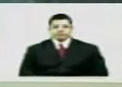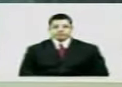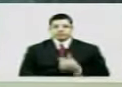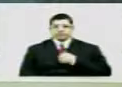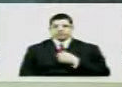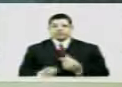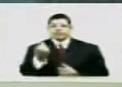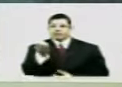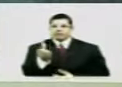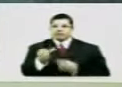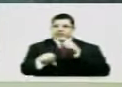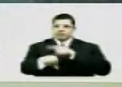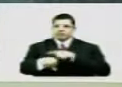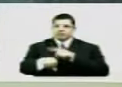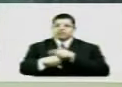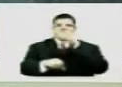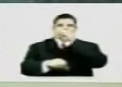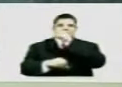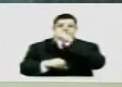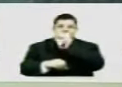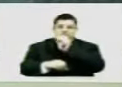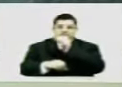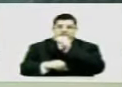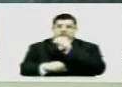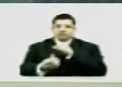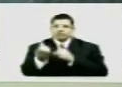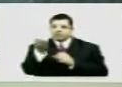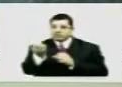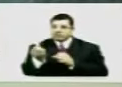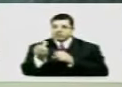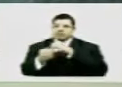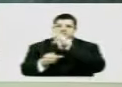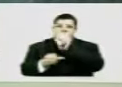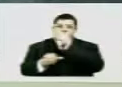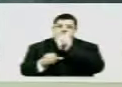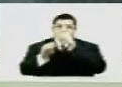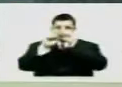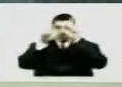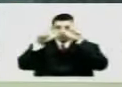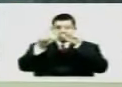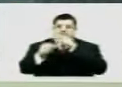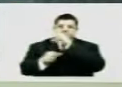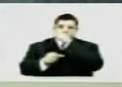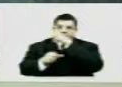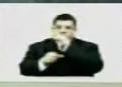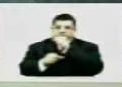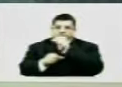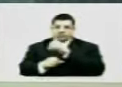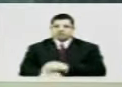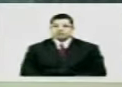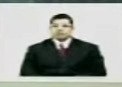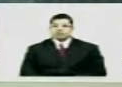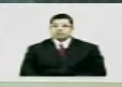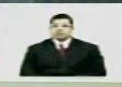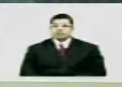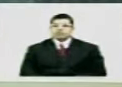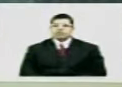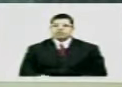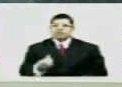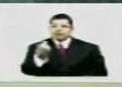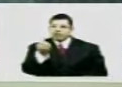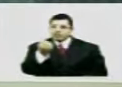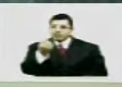das 6 horas de sábado, das 6 horas da manhã de sábado às